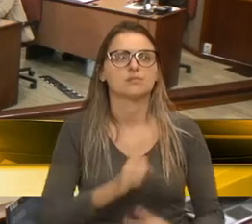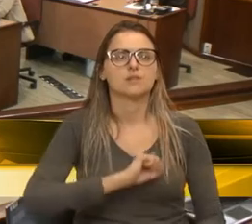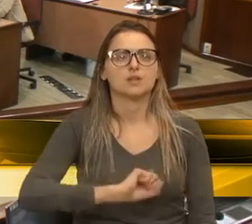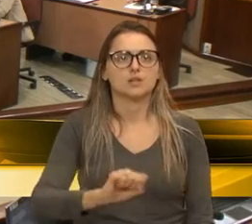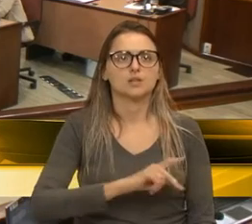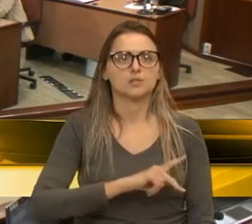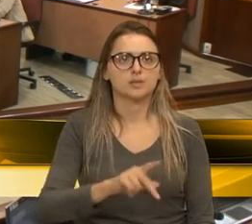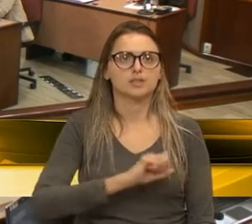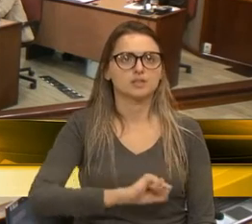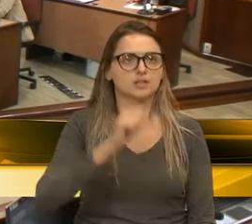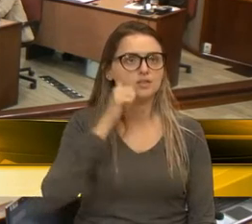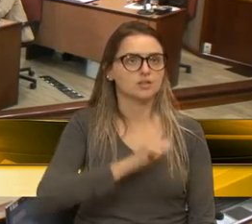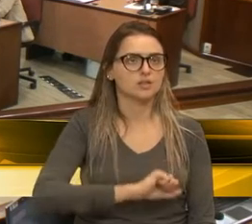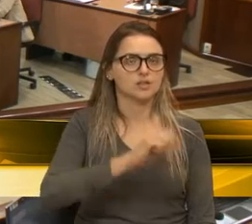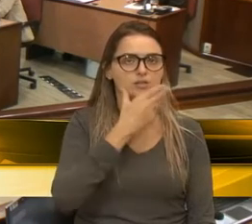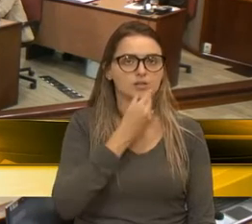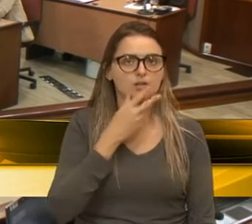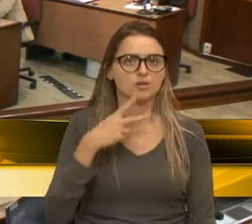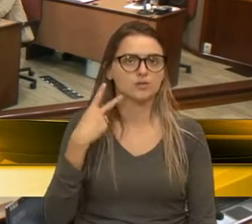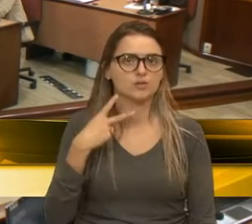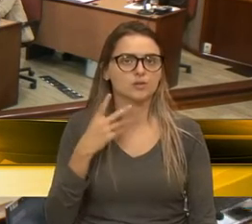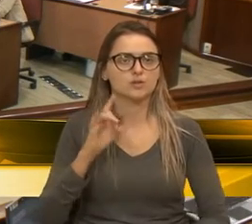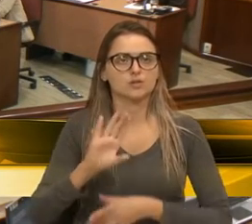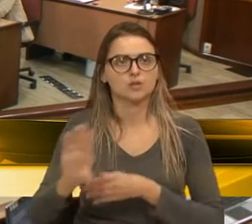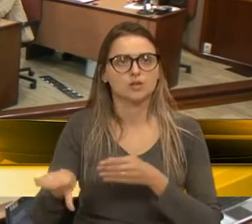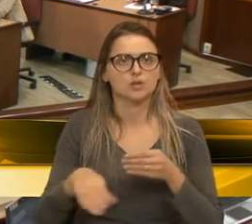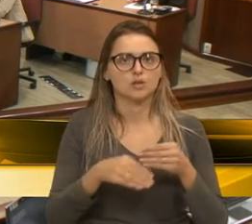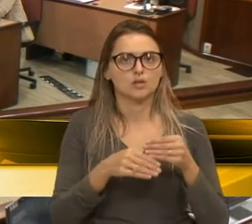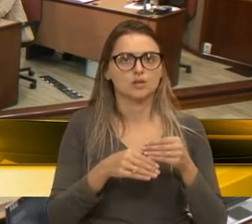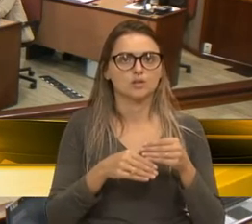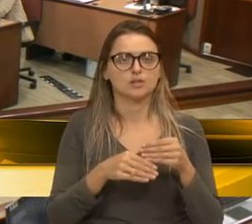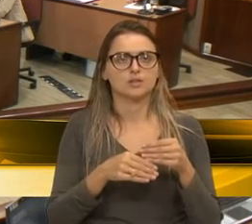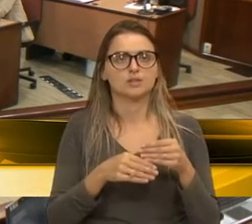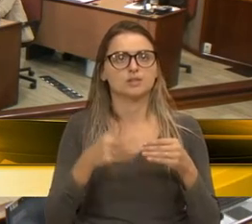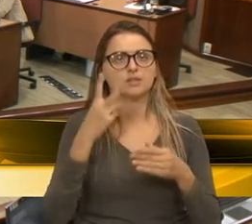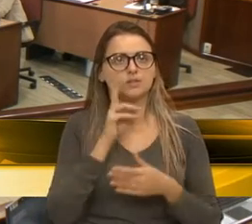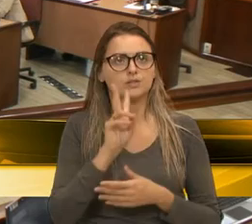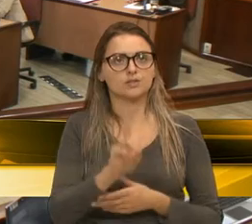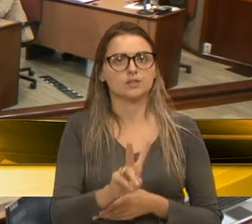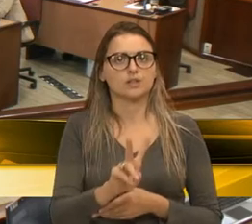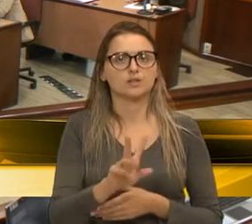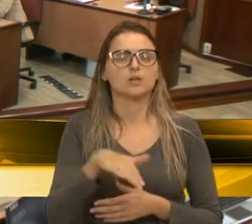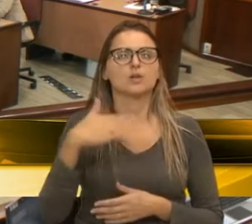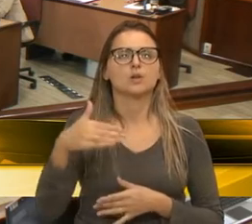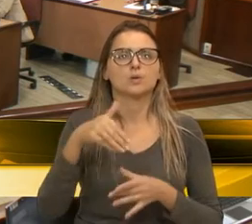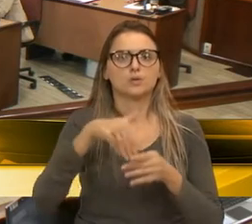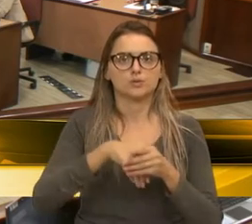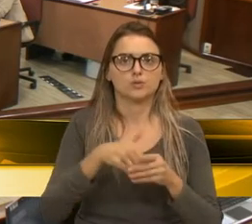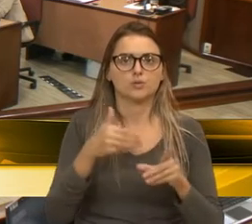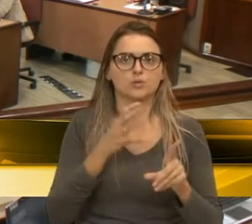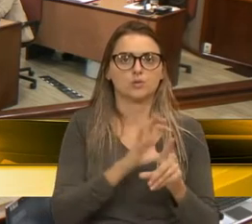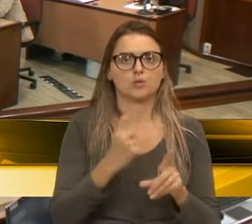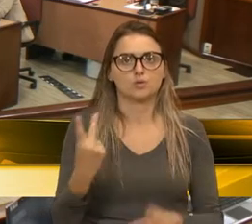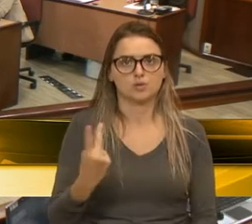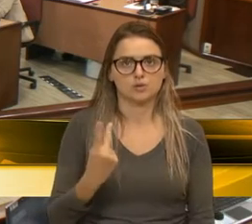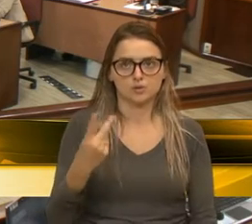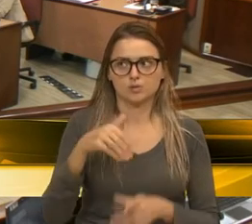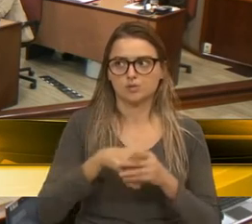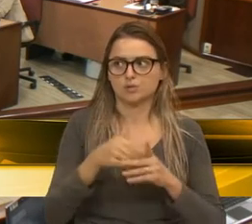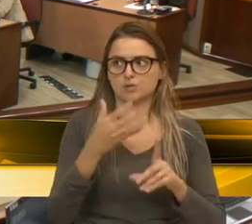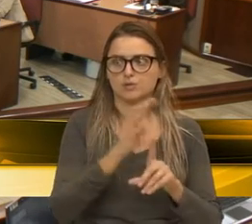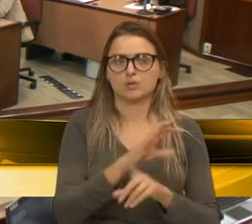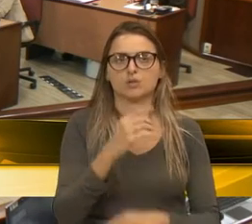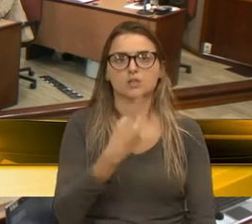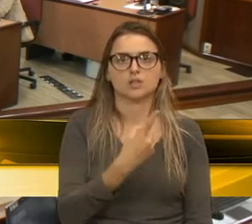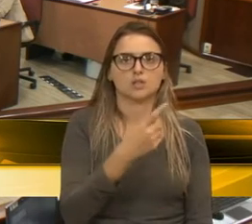Senhoras e senhores vereadores, só contribuindo, o vereador Rafaela estava verificando aqui, quando nós votamos contra, eu e Vossa Excelência, foi